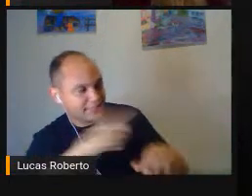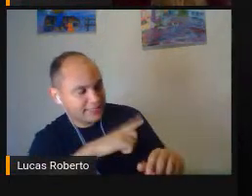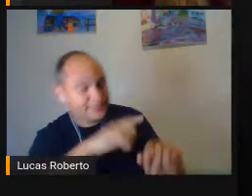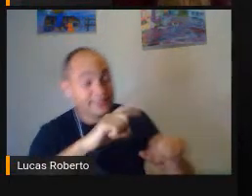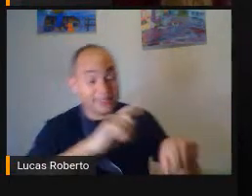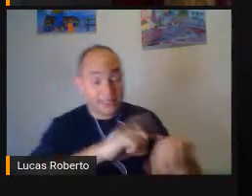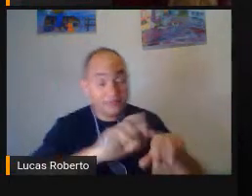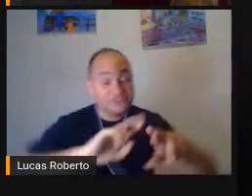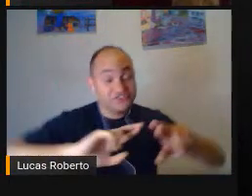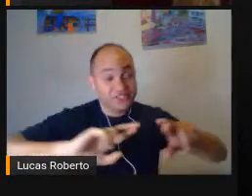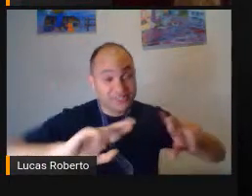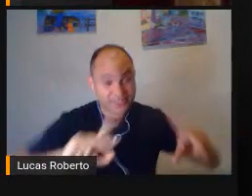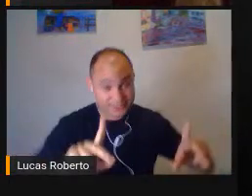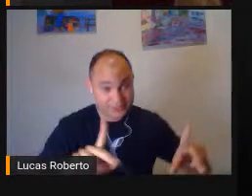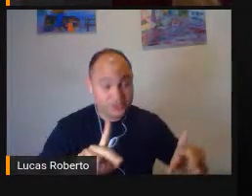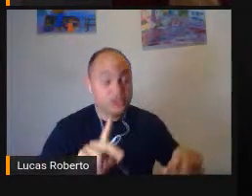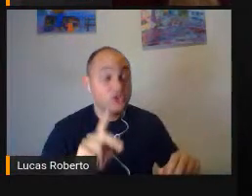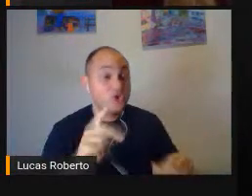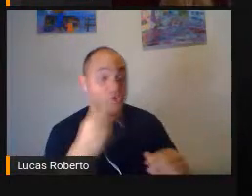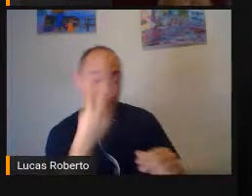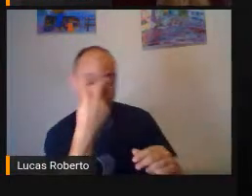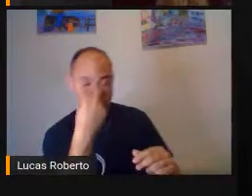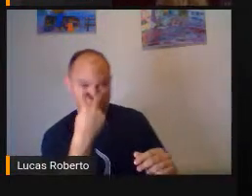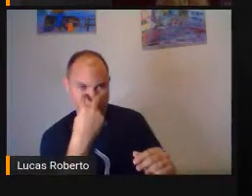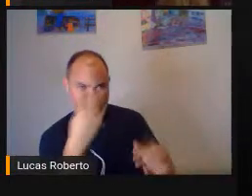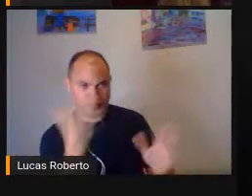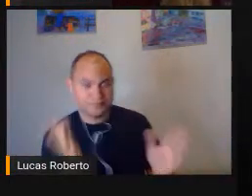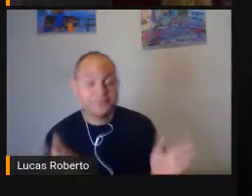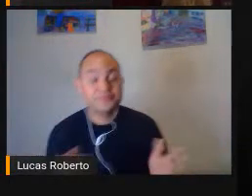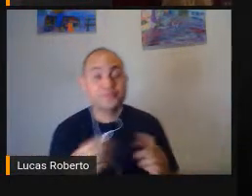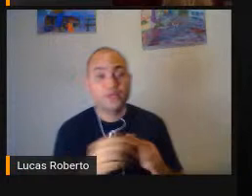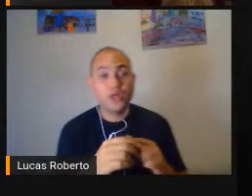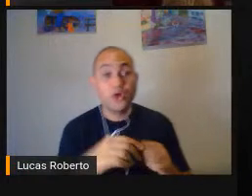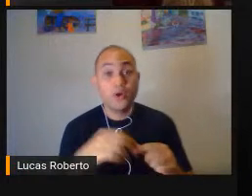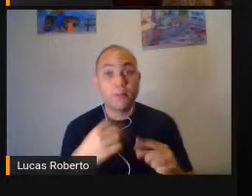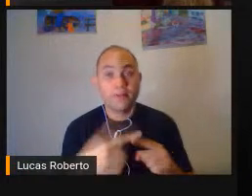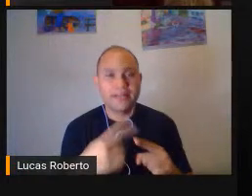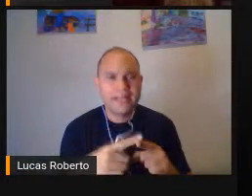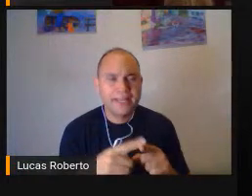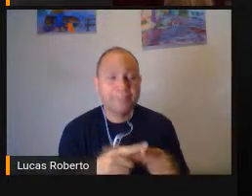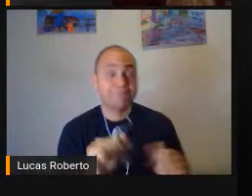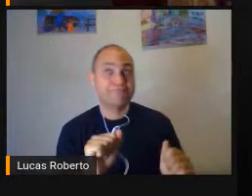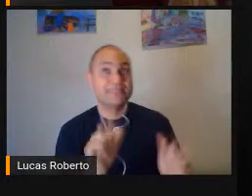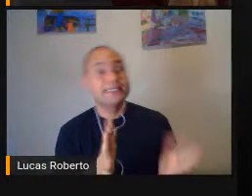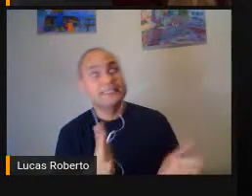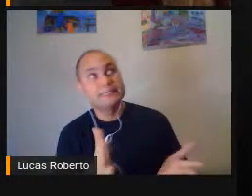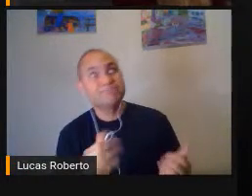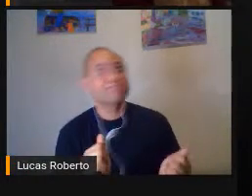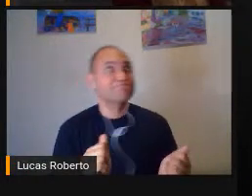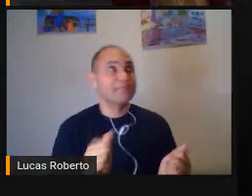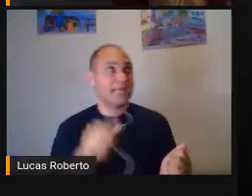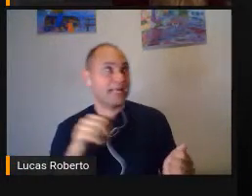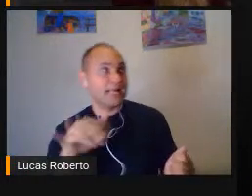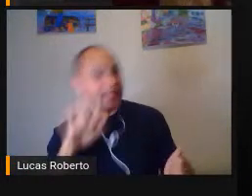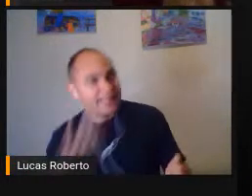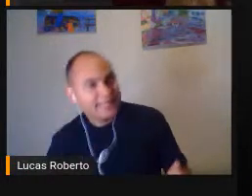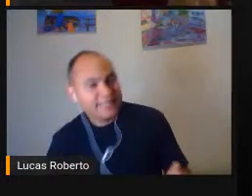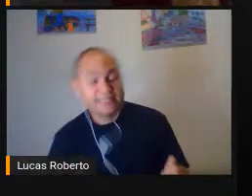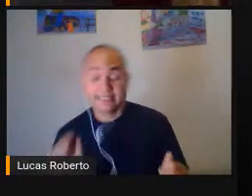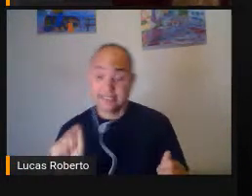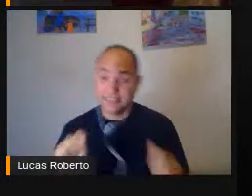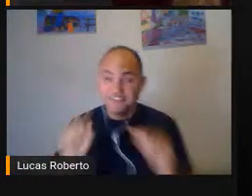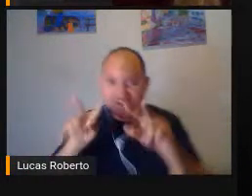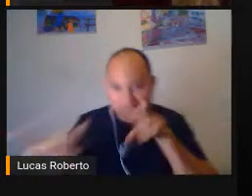a criança Que nasce Enxergando Tem acesso Desde cedo A rótulos A revistas A jogos